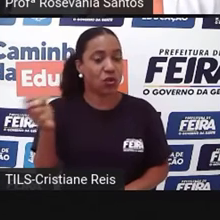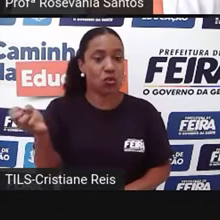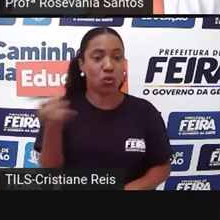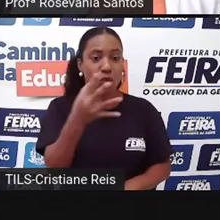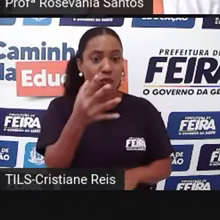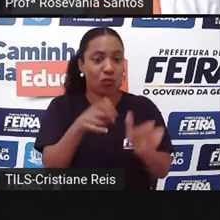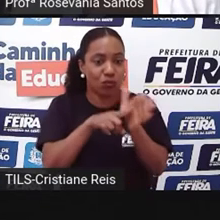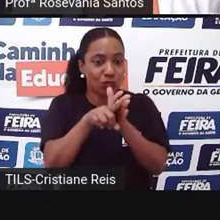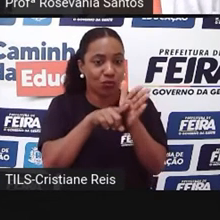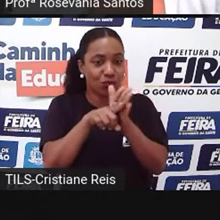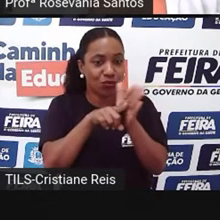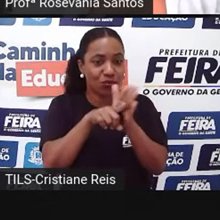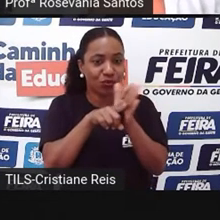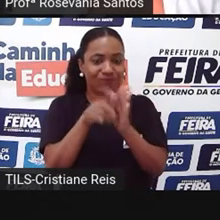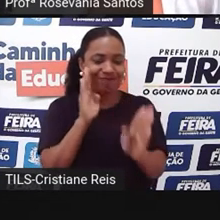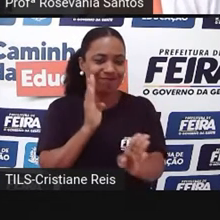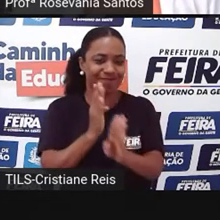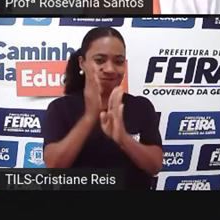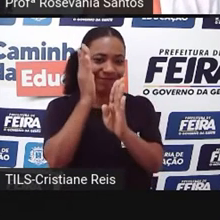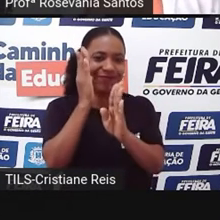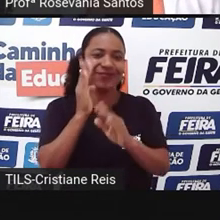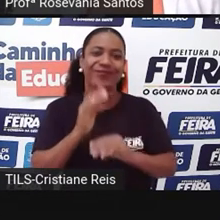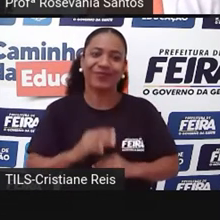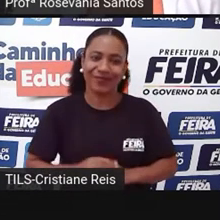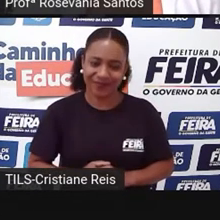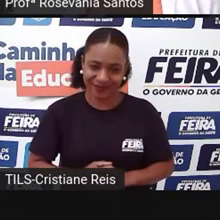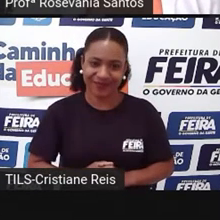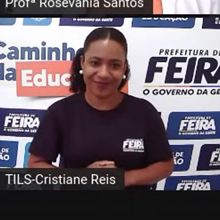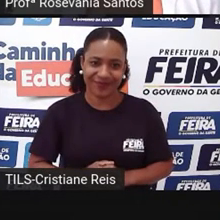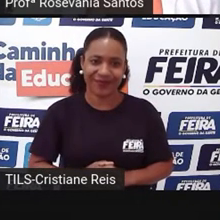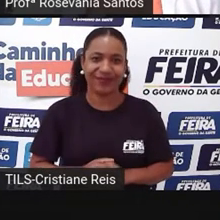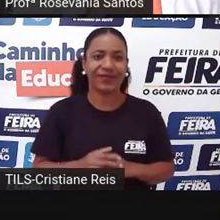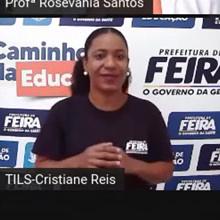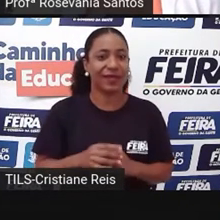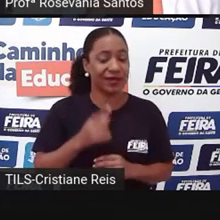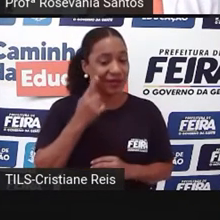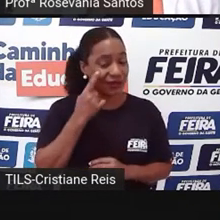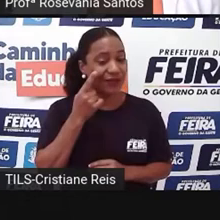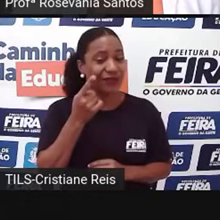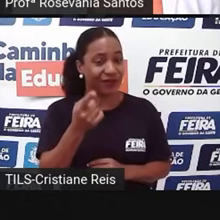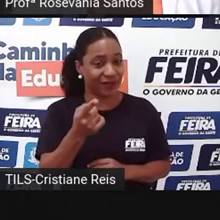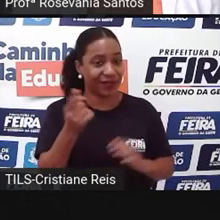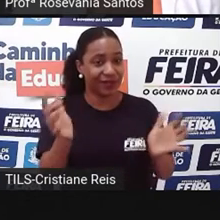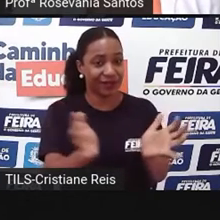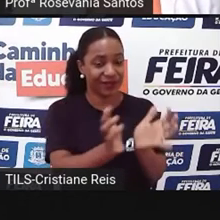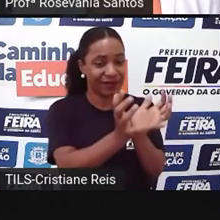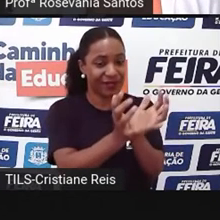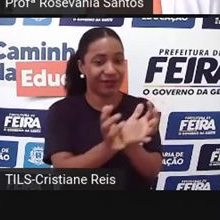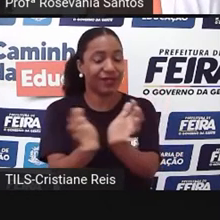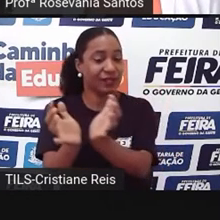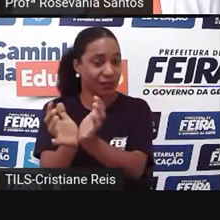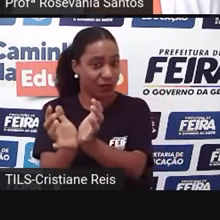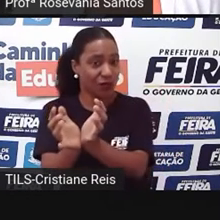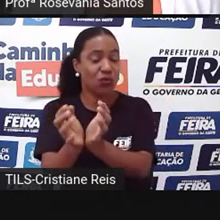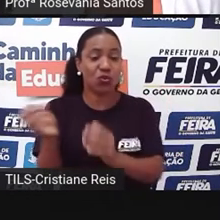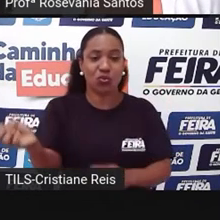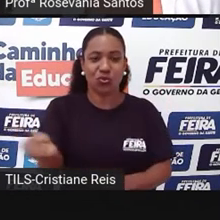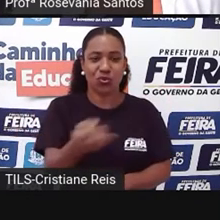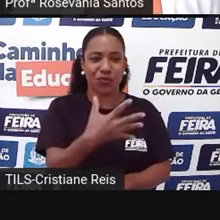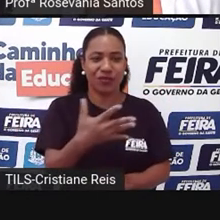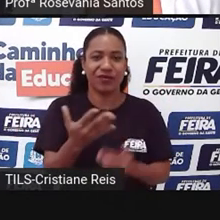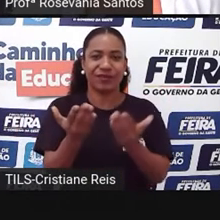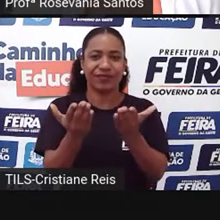de relevo que a gente, ao longo, né, do tempo não estava vindo. Então, essa já foi a classificação mais atual, que é a